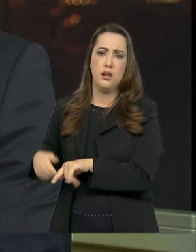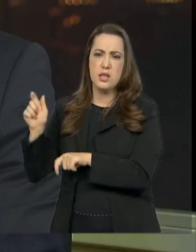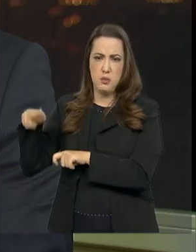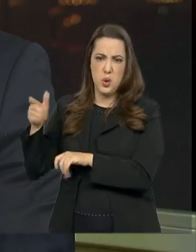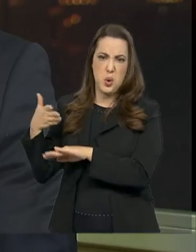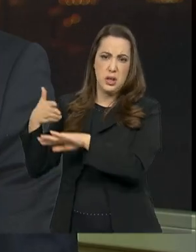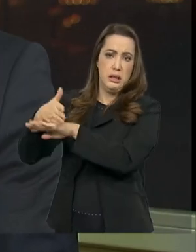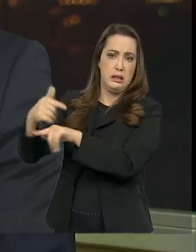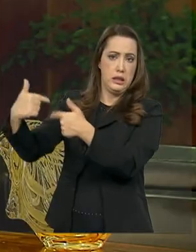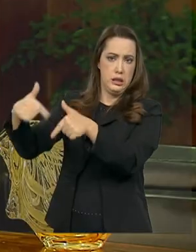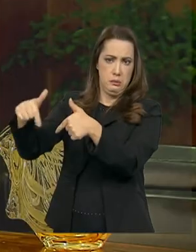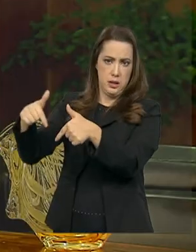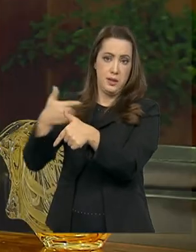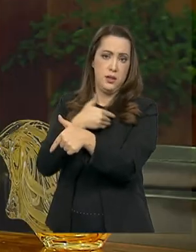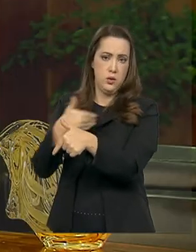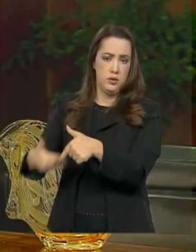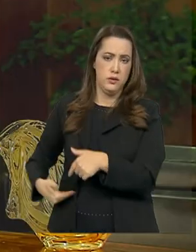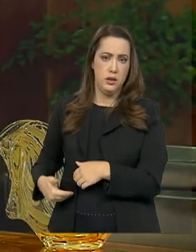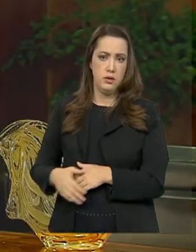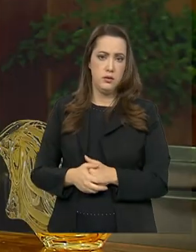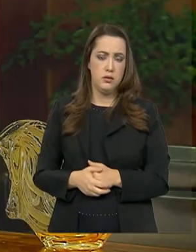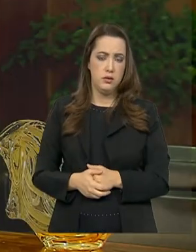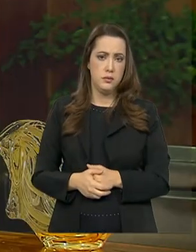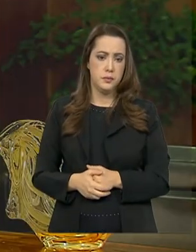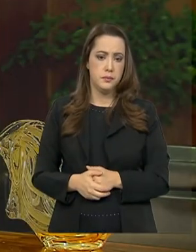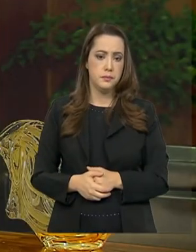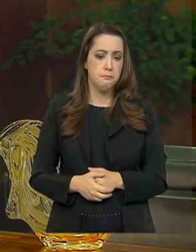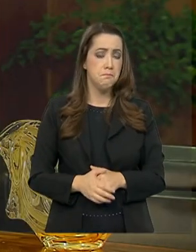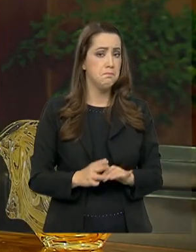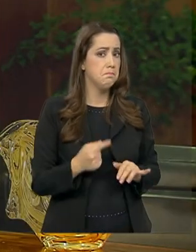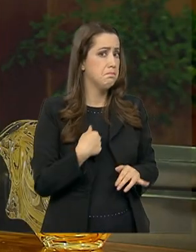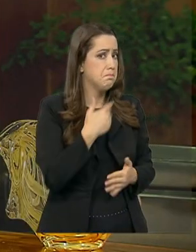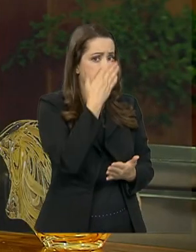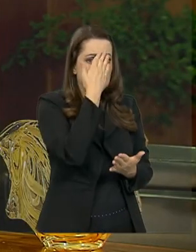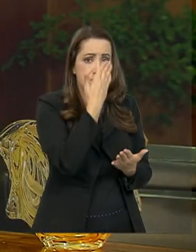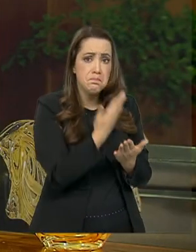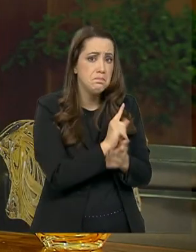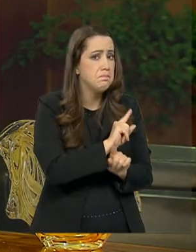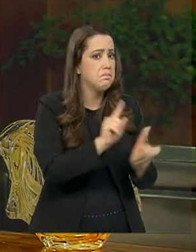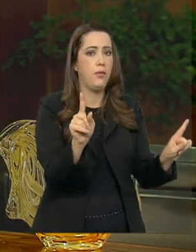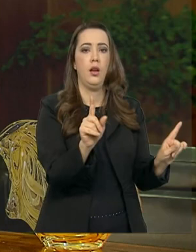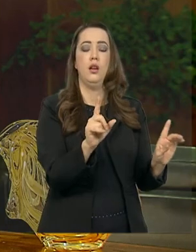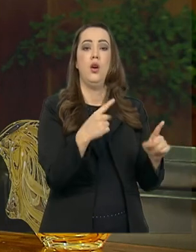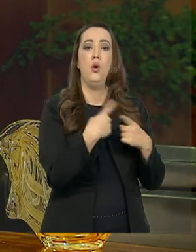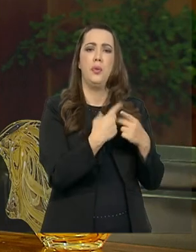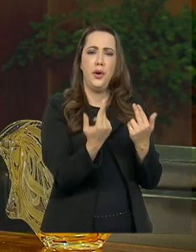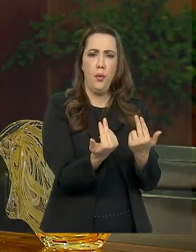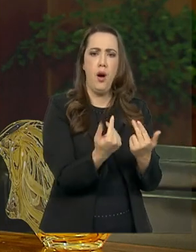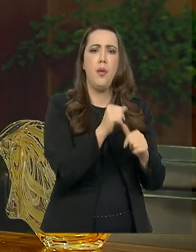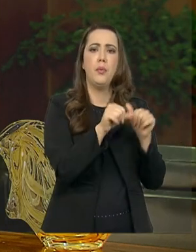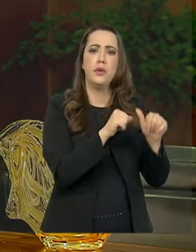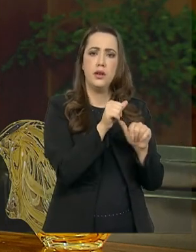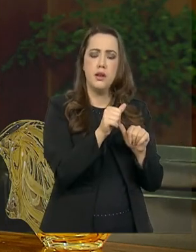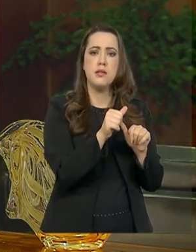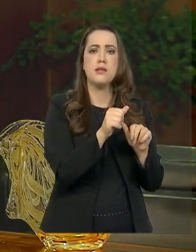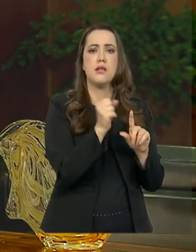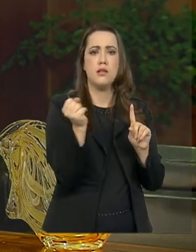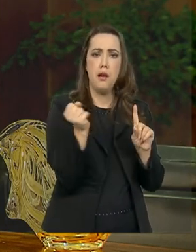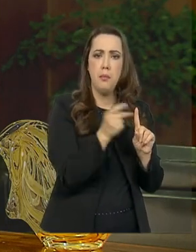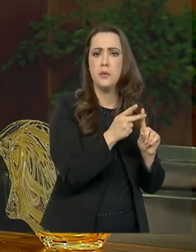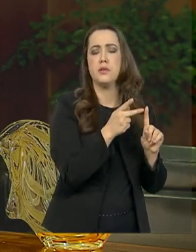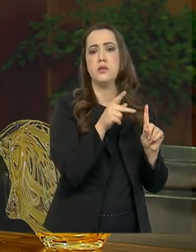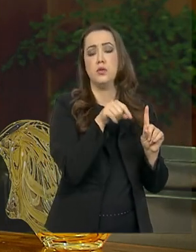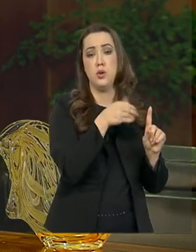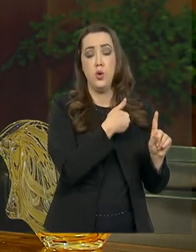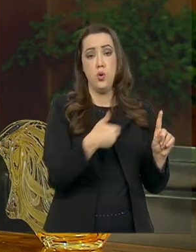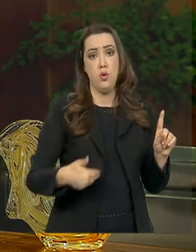que isso não vai ocorrer? Eu acredito que não. Tal qual aconteceu na reforma da Previdência, o governo formulou as